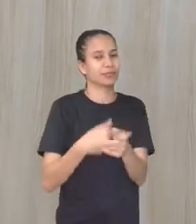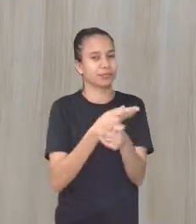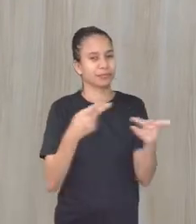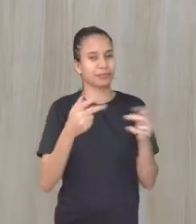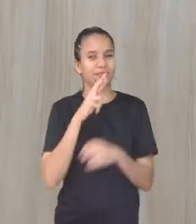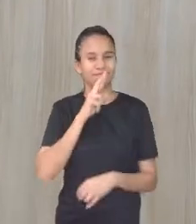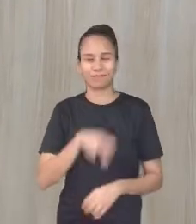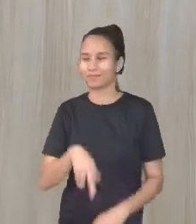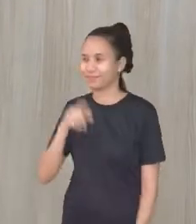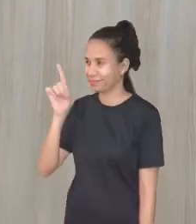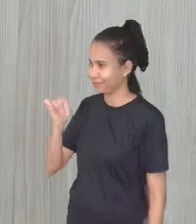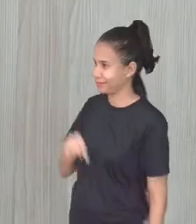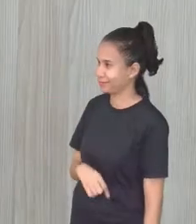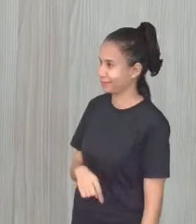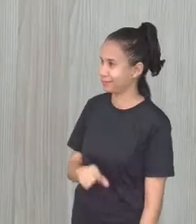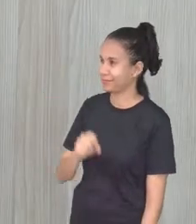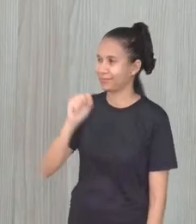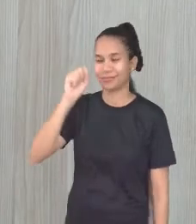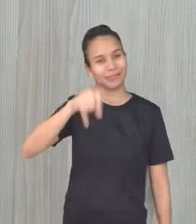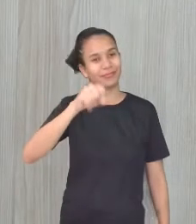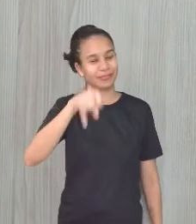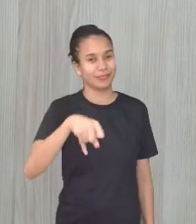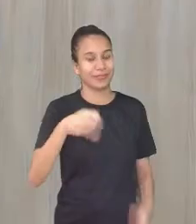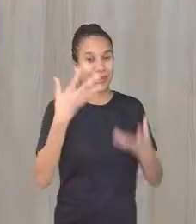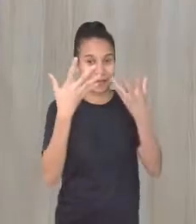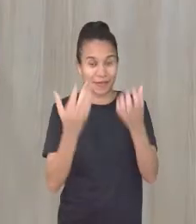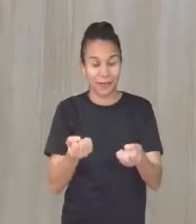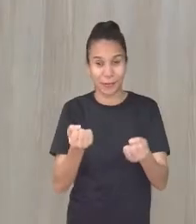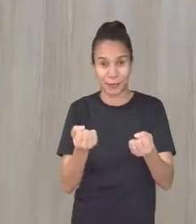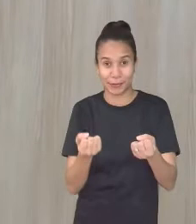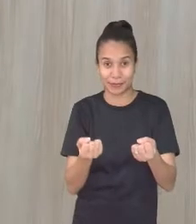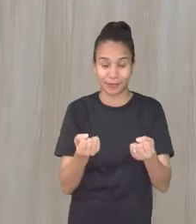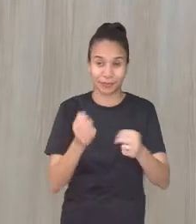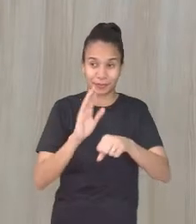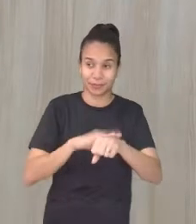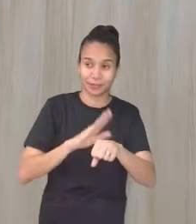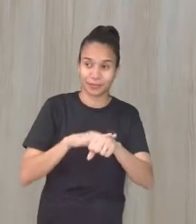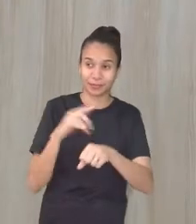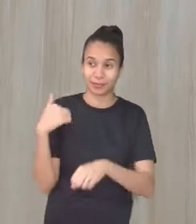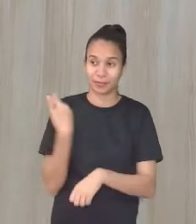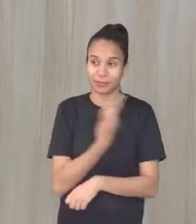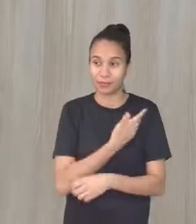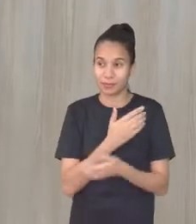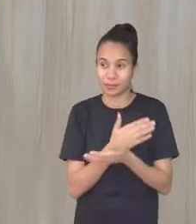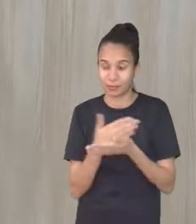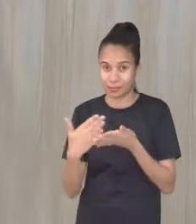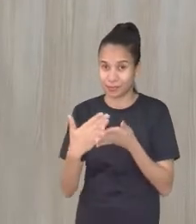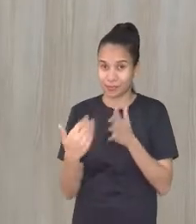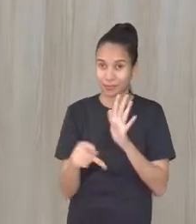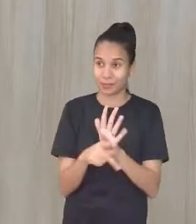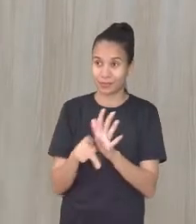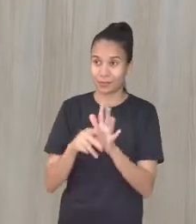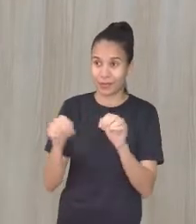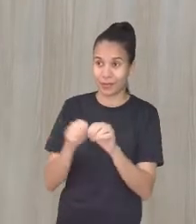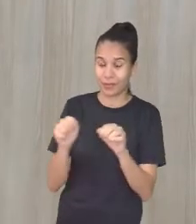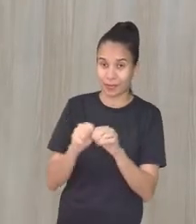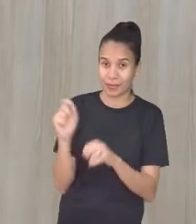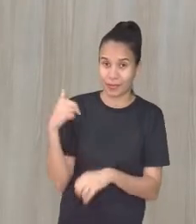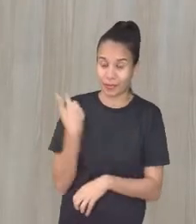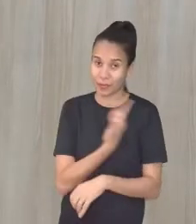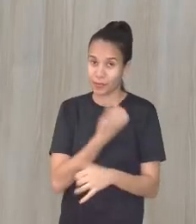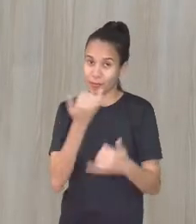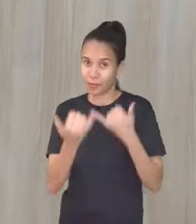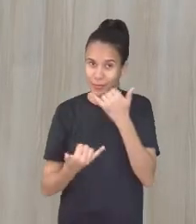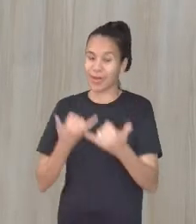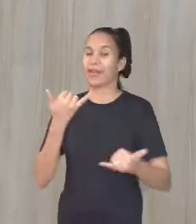respondendo. Não é isso, Cláudia? Isso, professora. Então, vamos lá. É hora da gente começar aqui a fazer o nosso jogo,